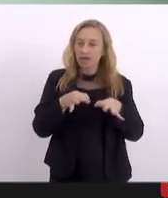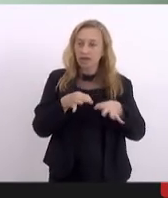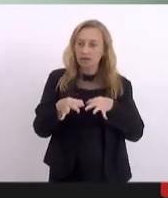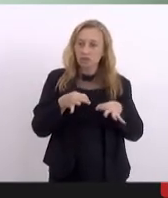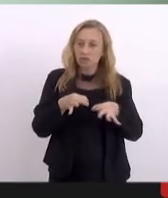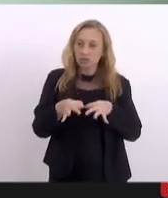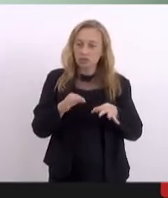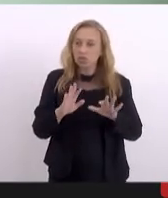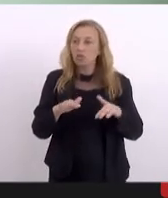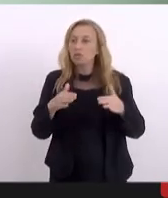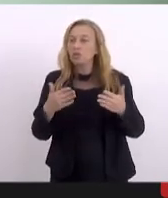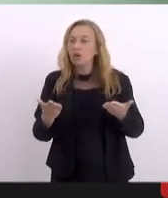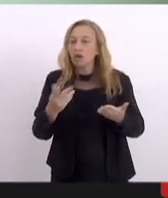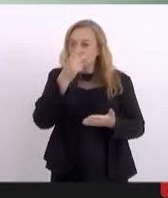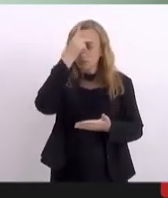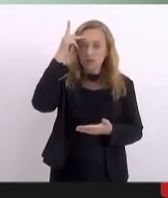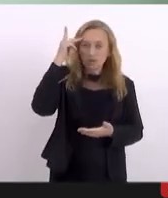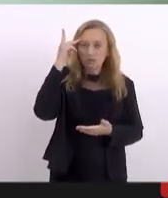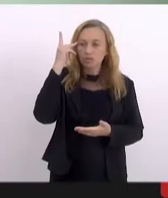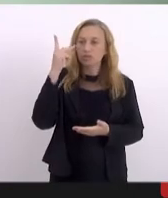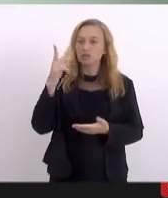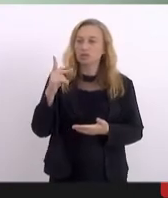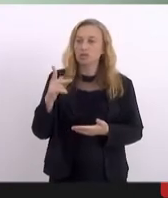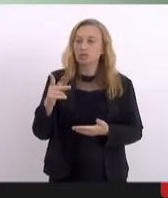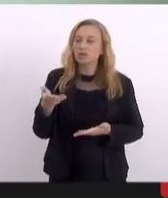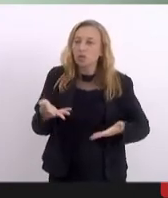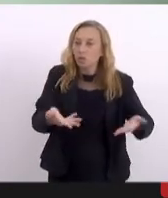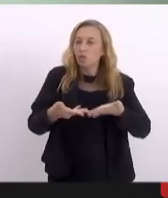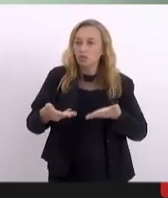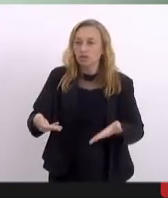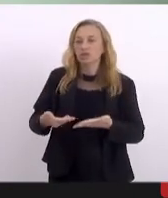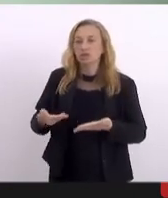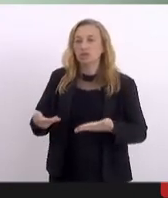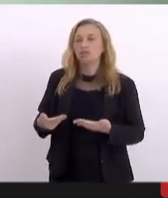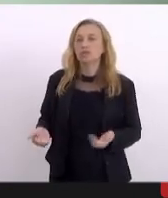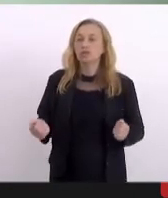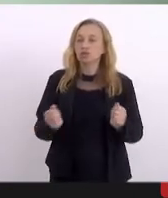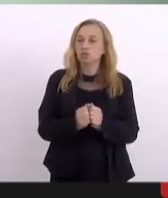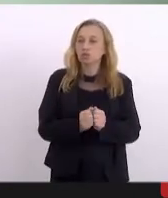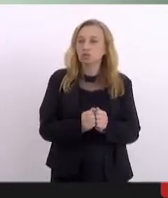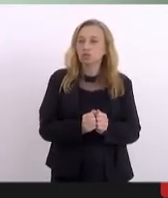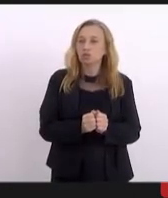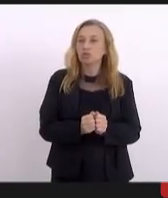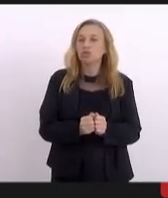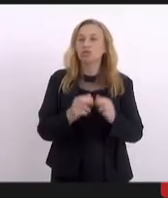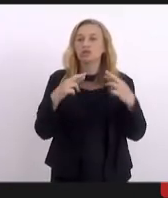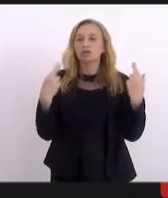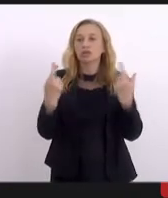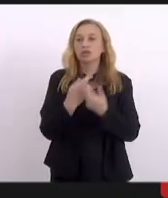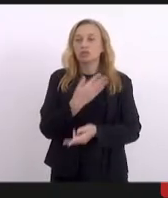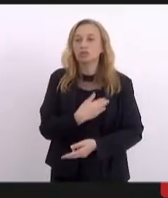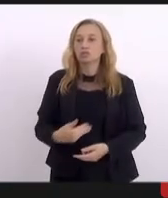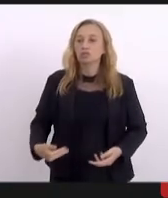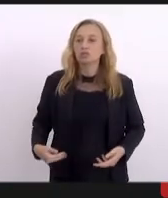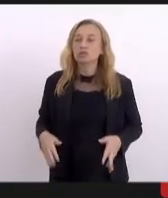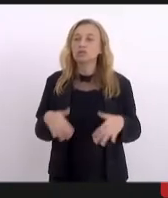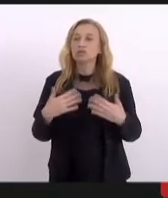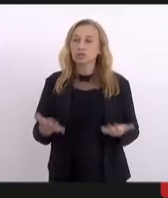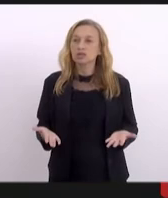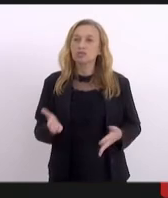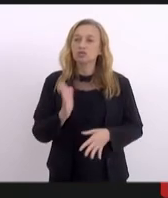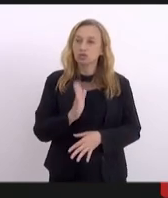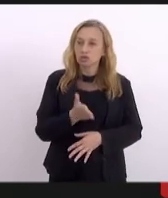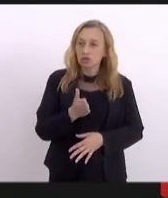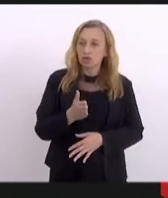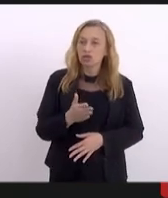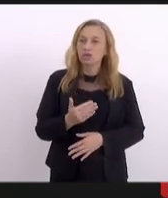quais as pessoas queriam ser convidadas para participar dessa audiência, Então, eu já